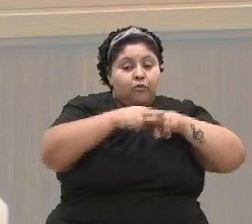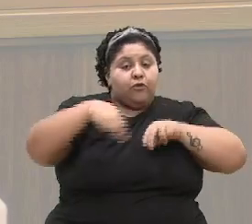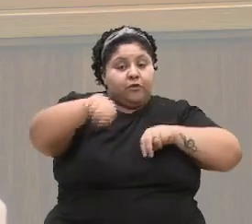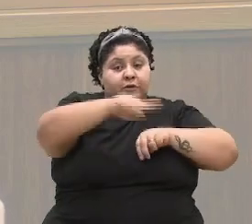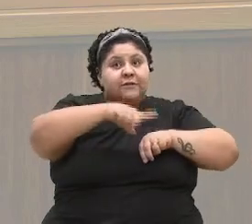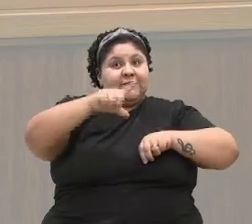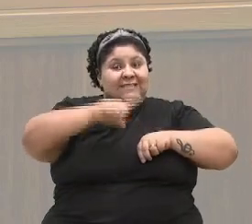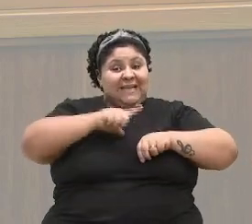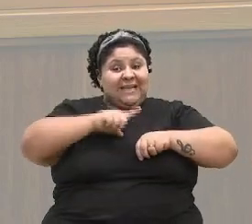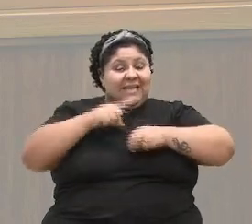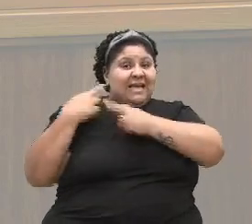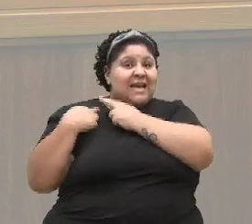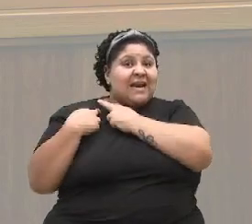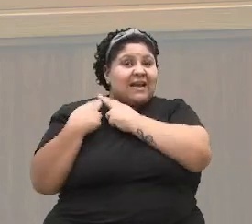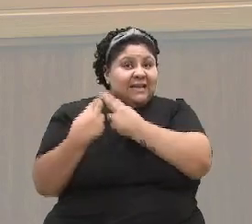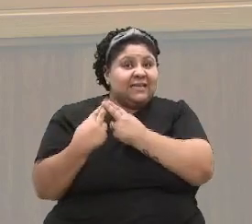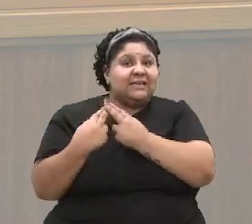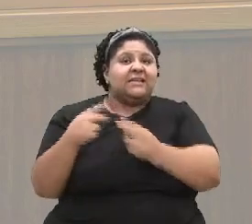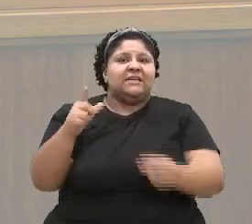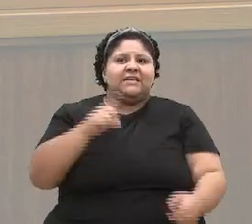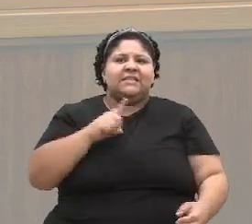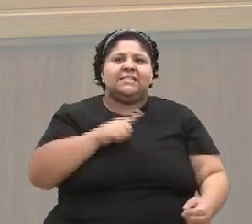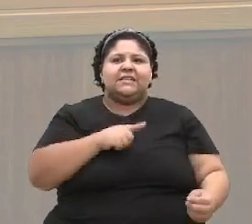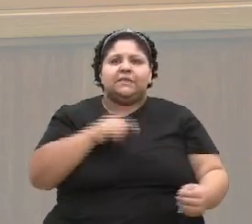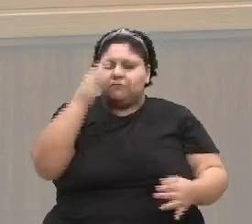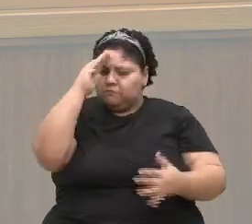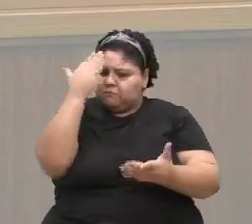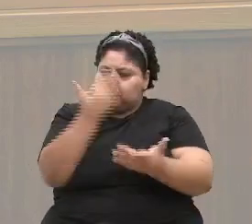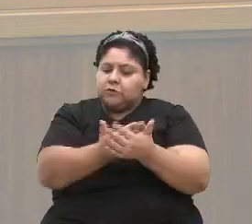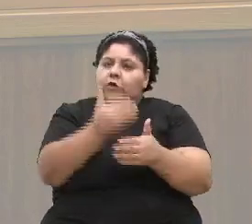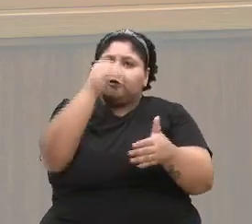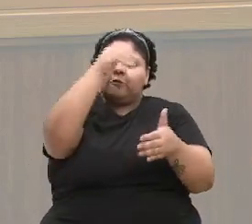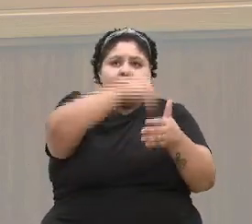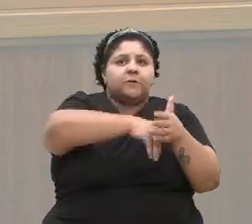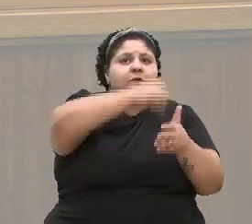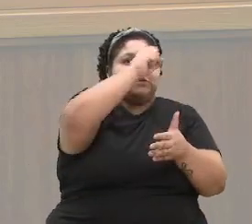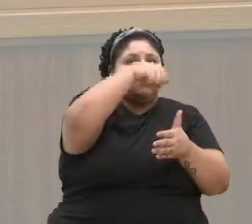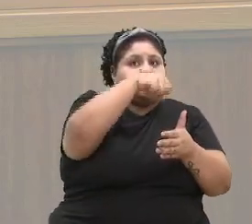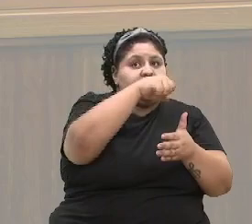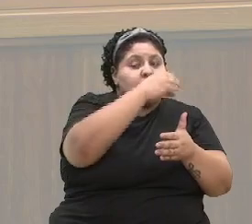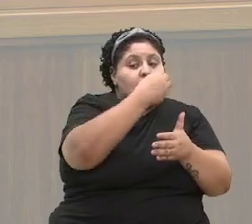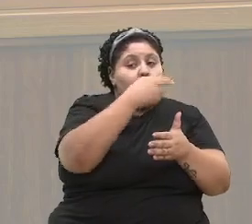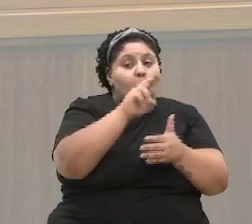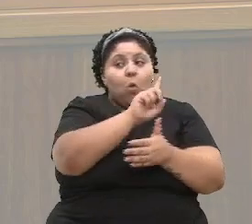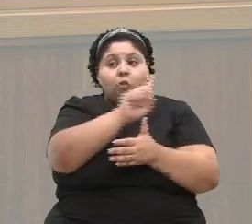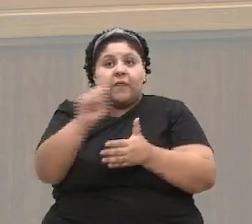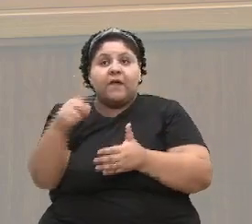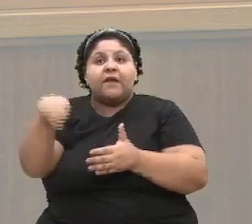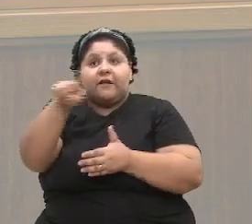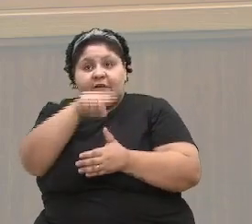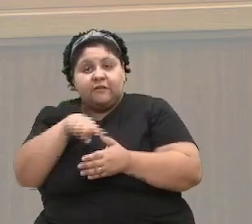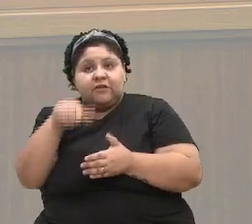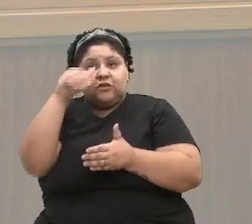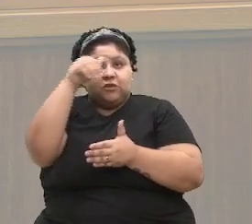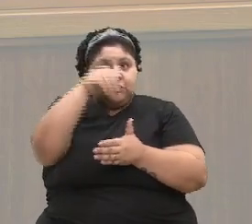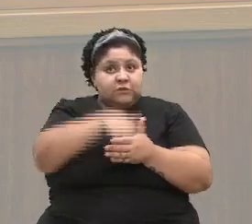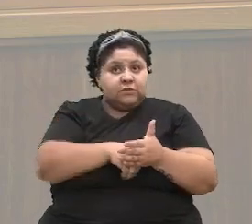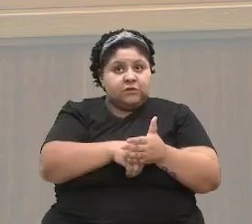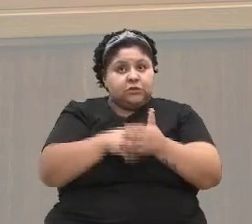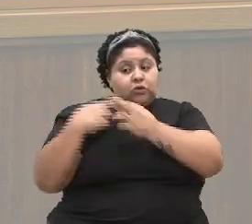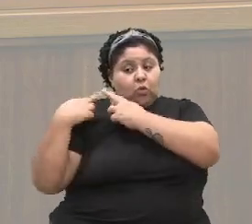responsabilidade e tem muita certeza que votando sim ou votando não, a gente vota com muita